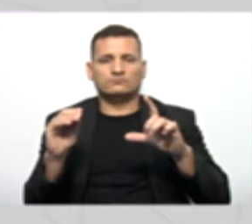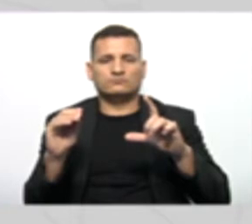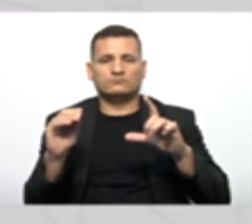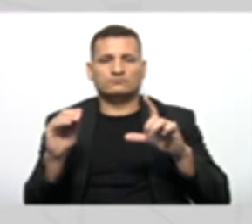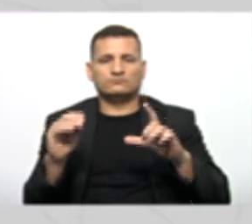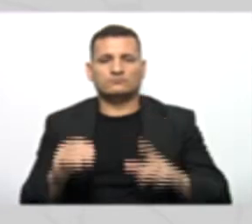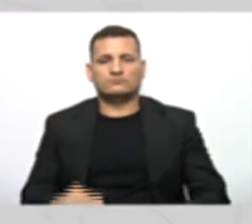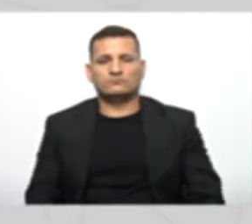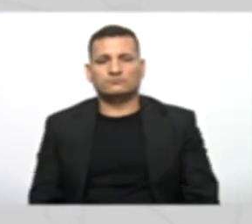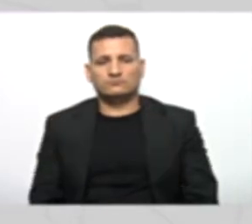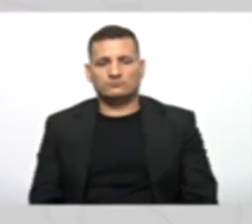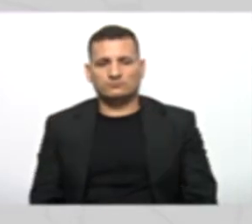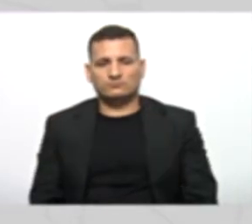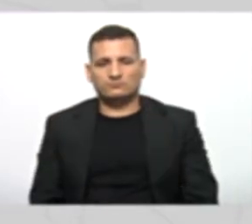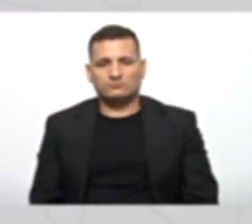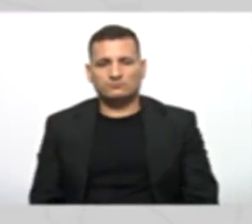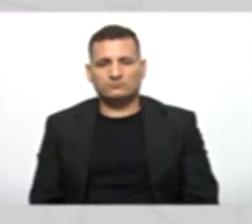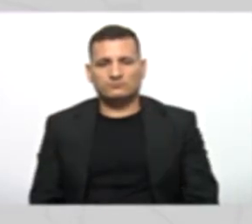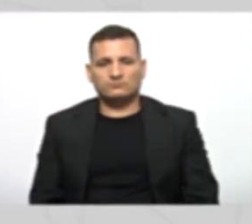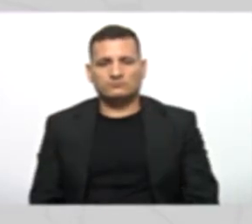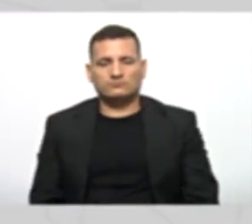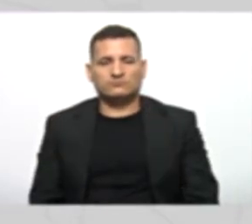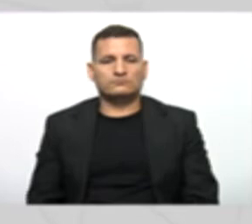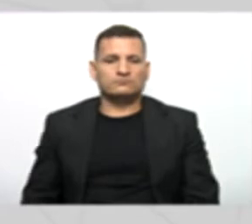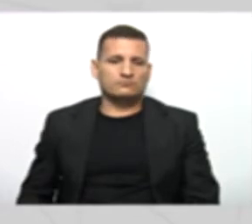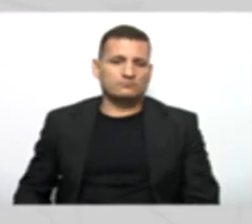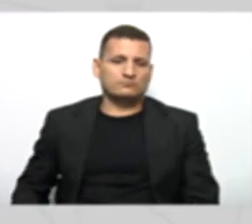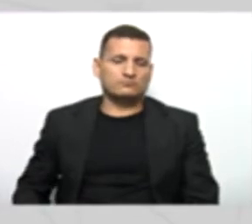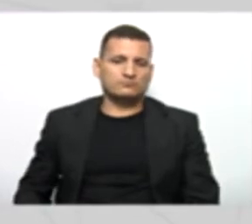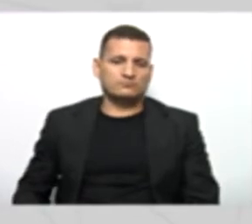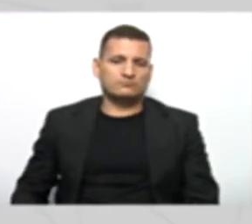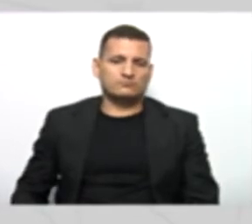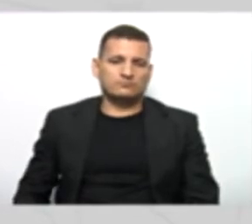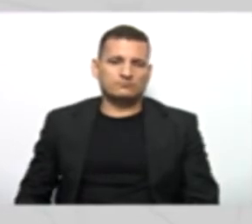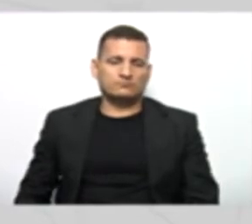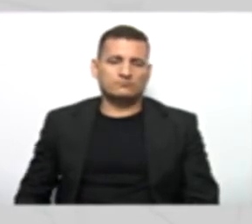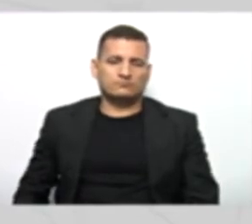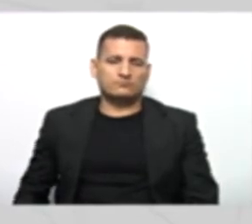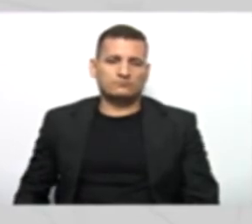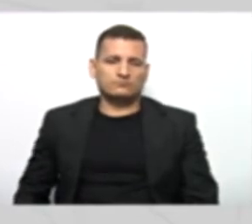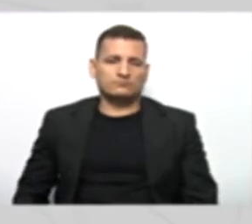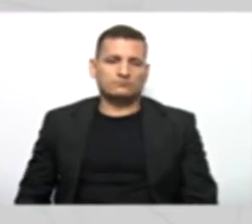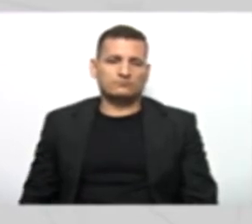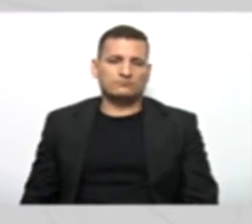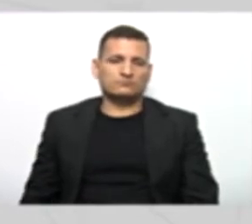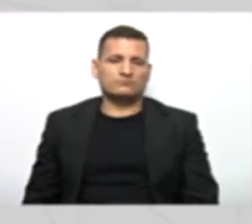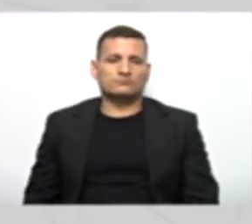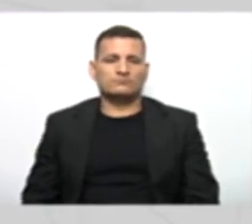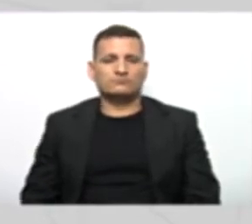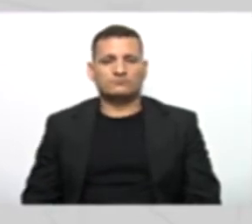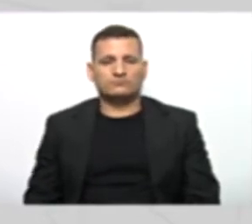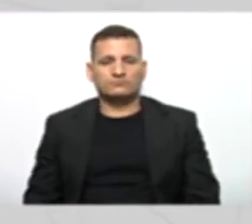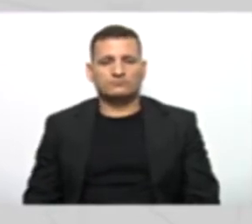recebemos aqui no método construtor da nossa classe. Então, nós vamos fazer lá, Self,